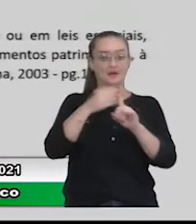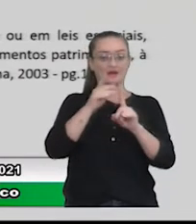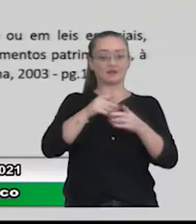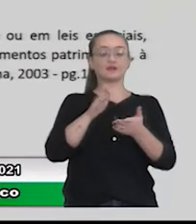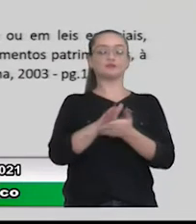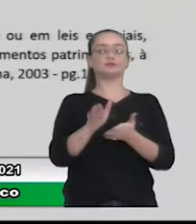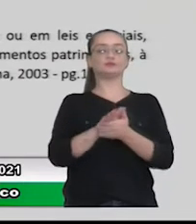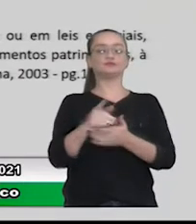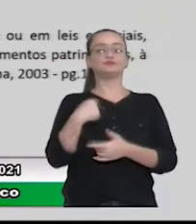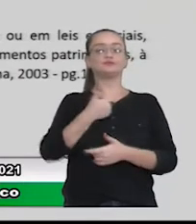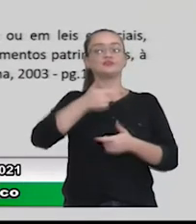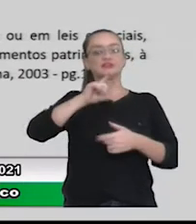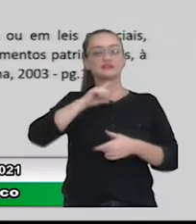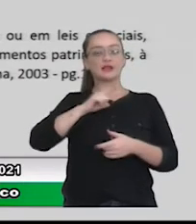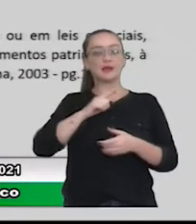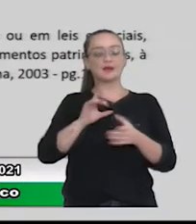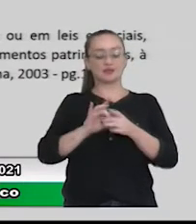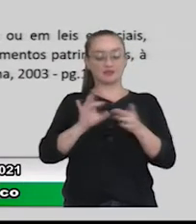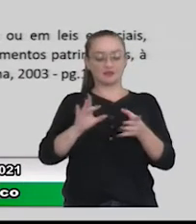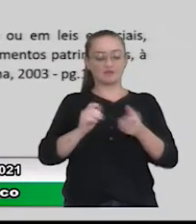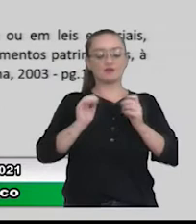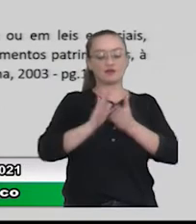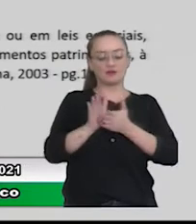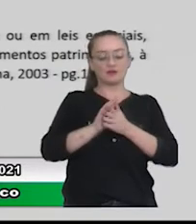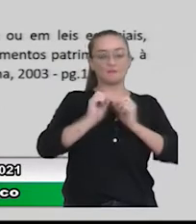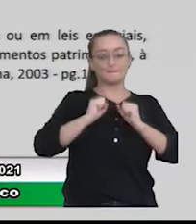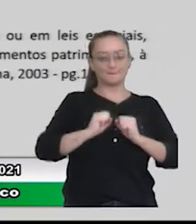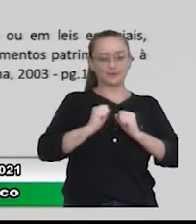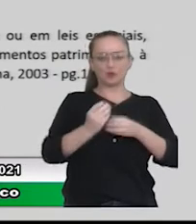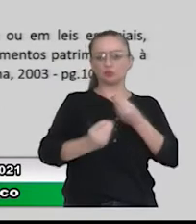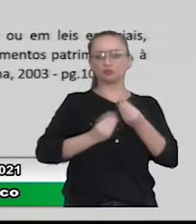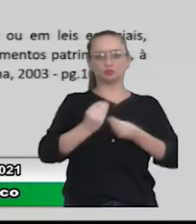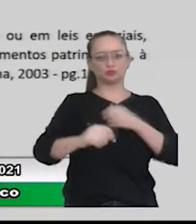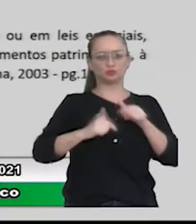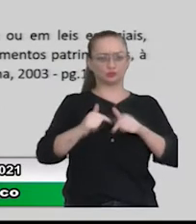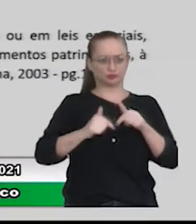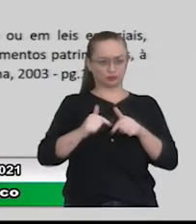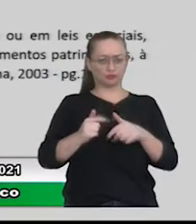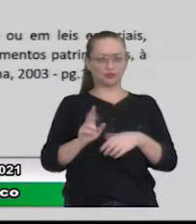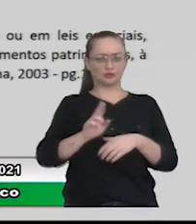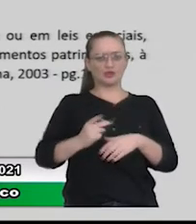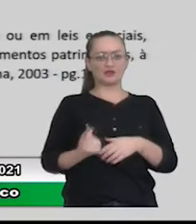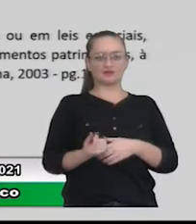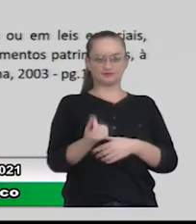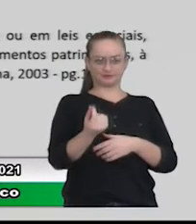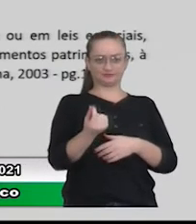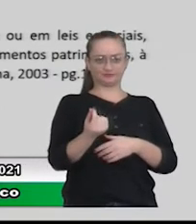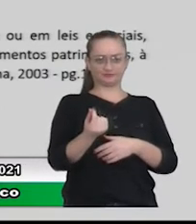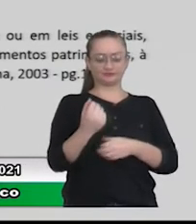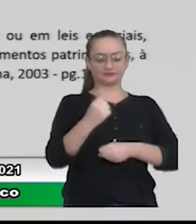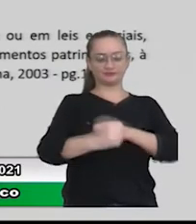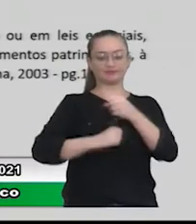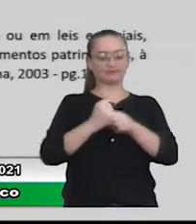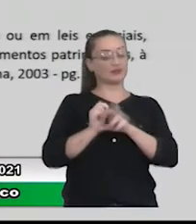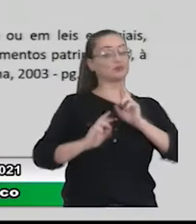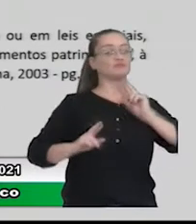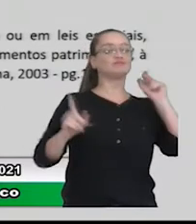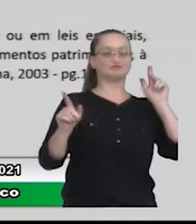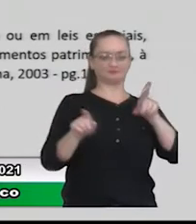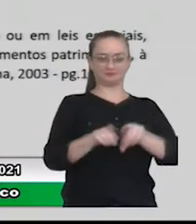o quanto que a gente tinha disponível para gastar e o quanto, e como a gente trabalhou com esse orçamento num ano atípico também.